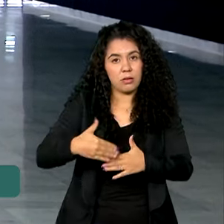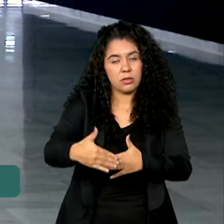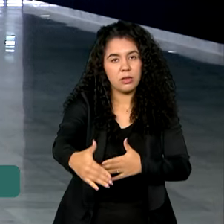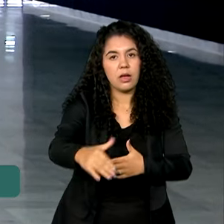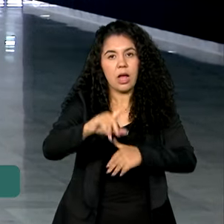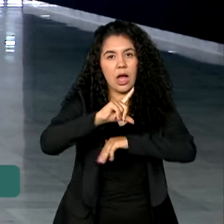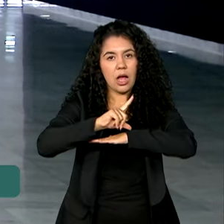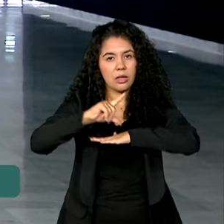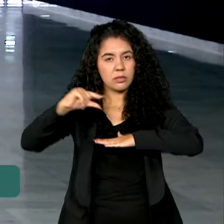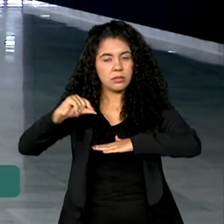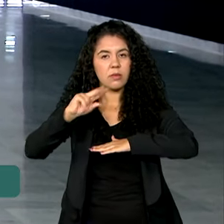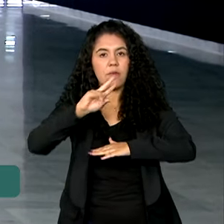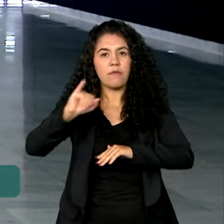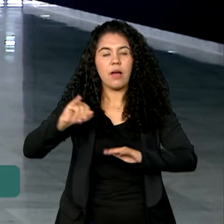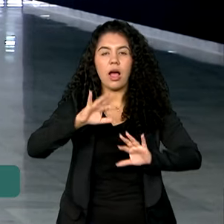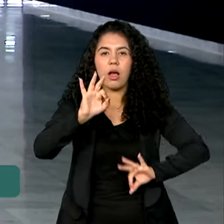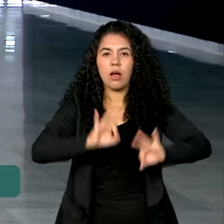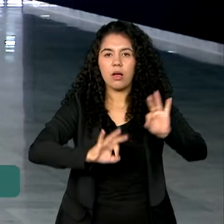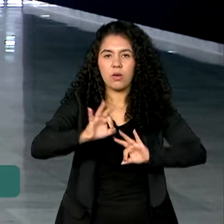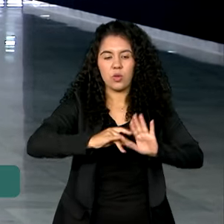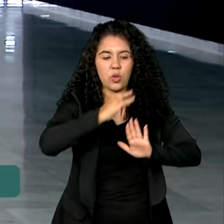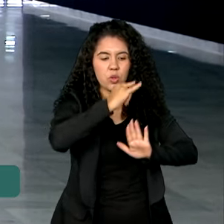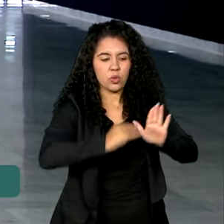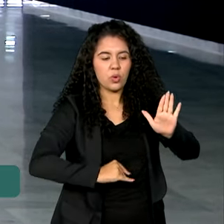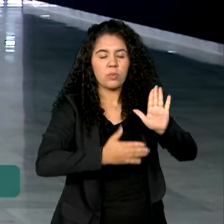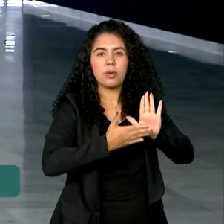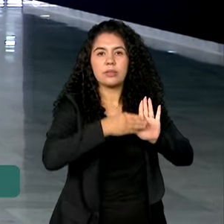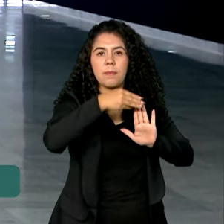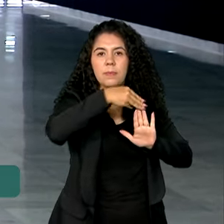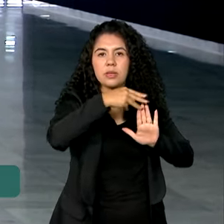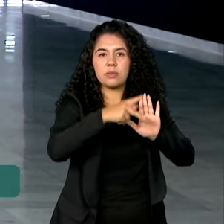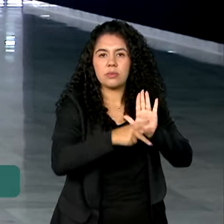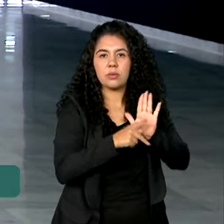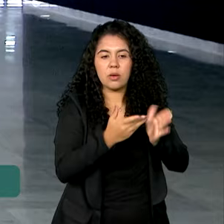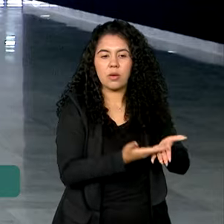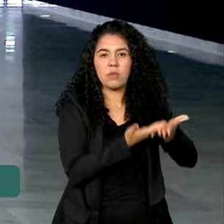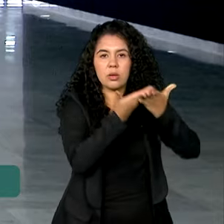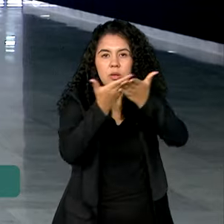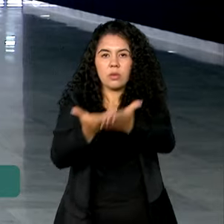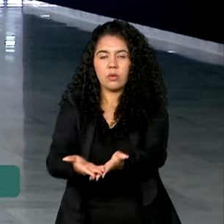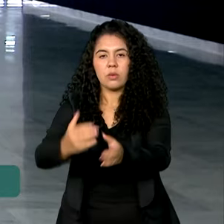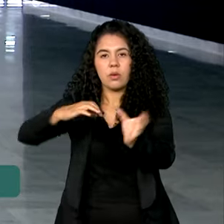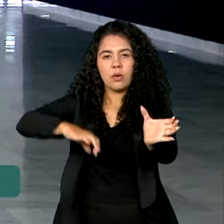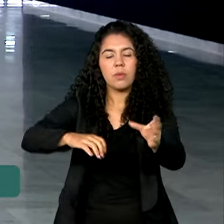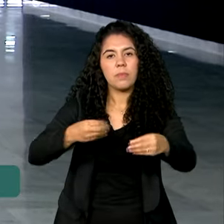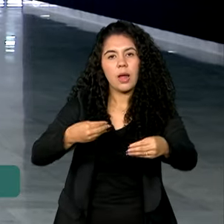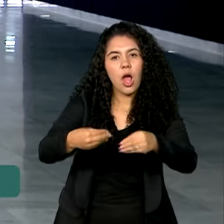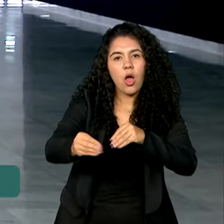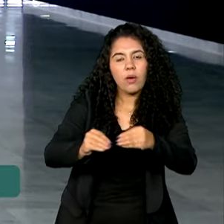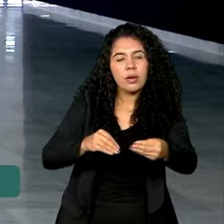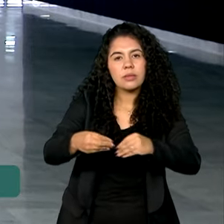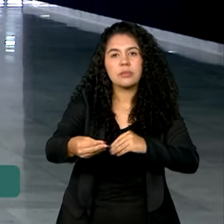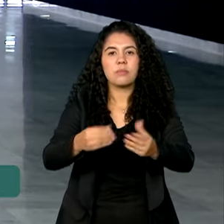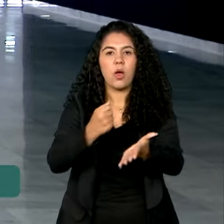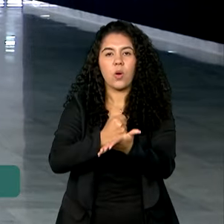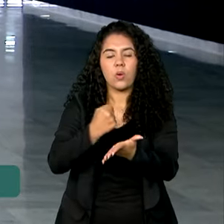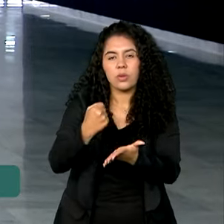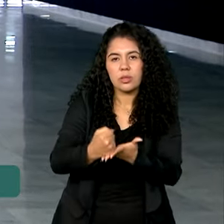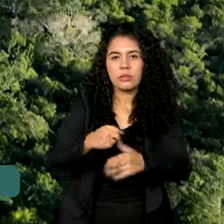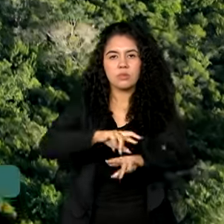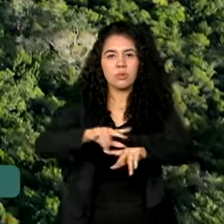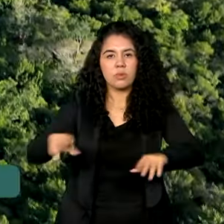medida provisória ao Congresso prevendo maior agilidade e flexibilidade nas regras para contratações feitas pelo